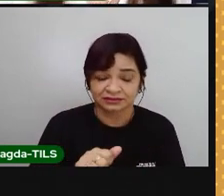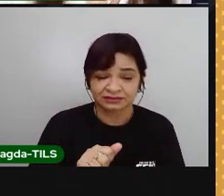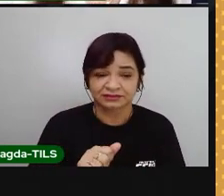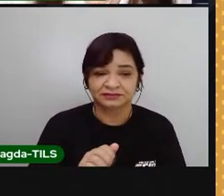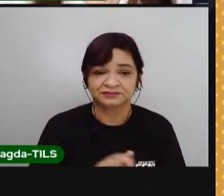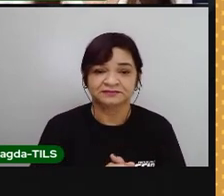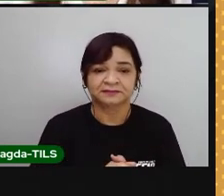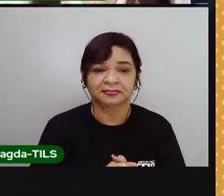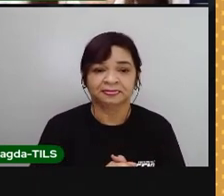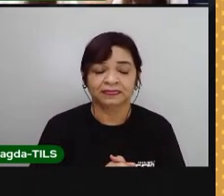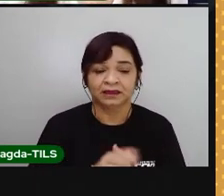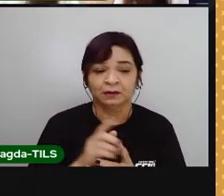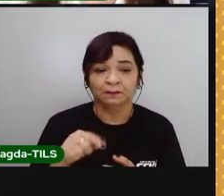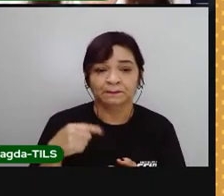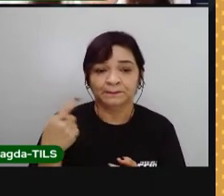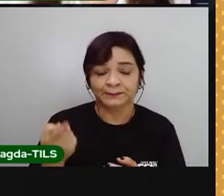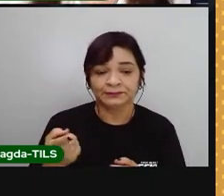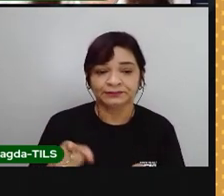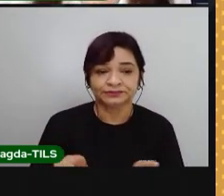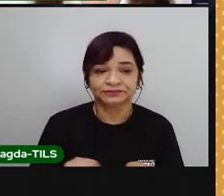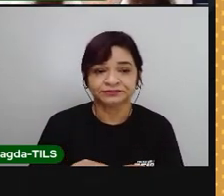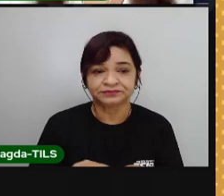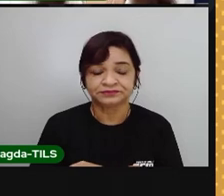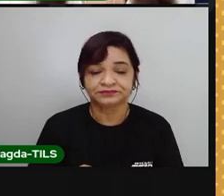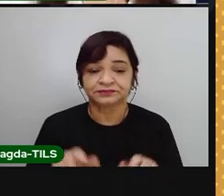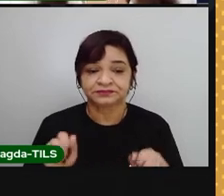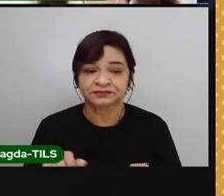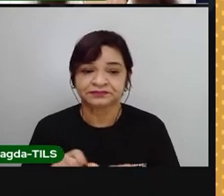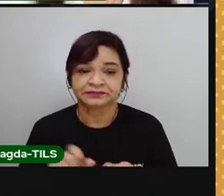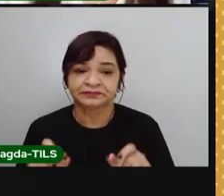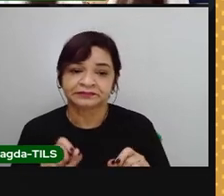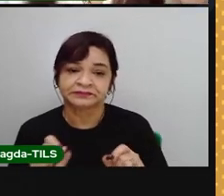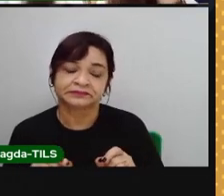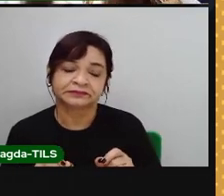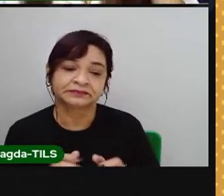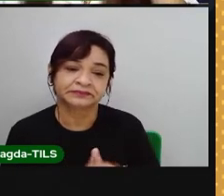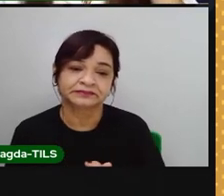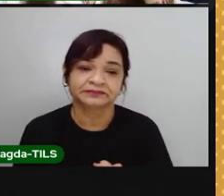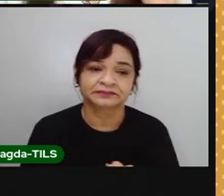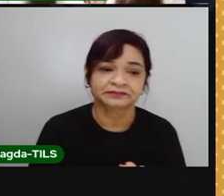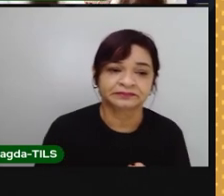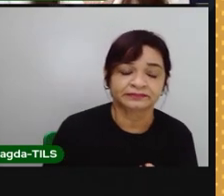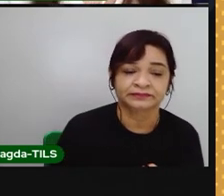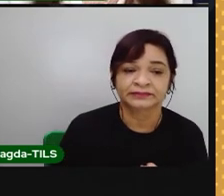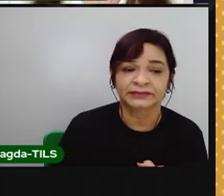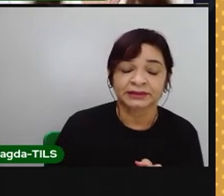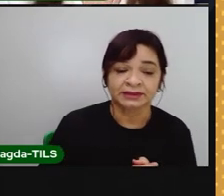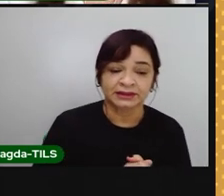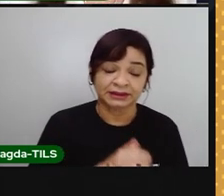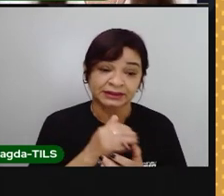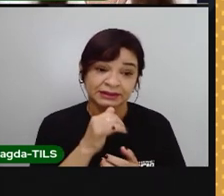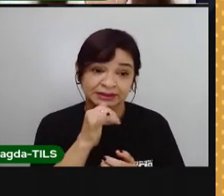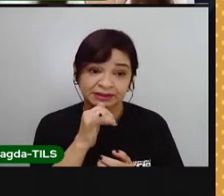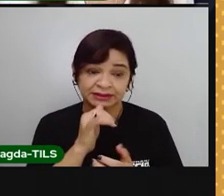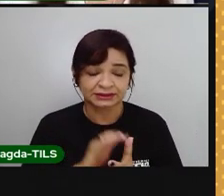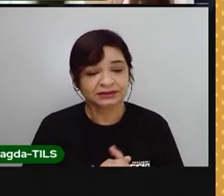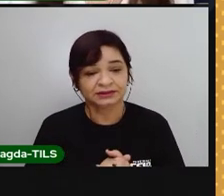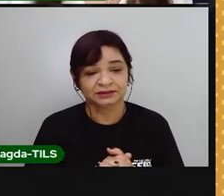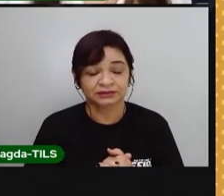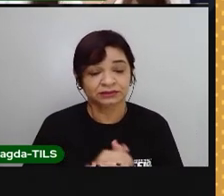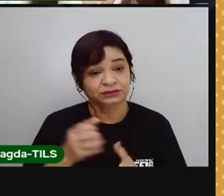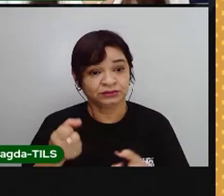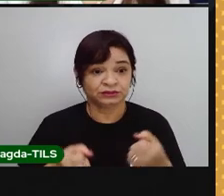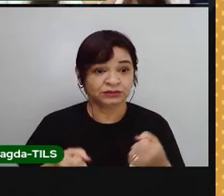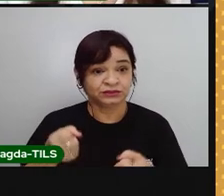Então, outra coisa que a gente pode fazer é priorizar a utilização de automóveis movidos a biocombustíveis.